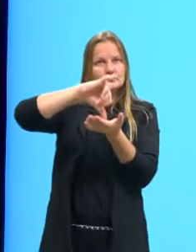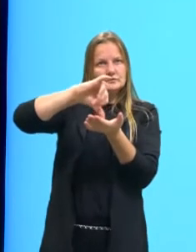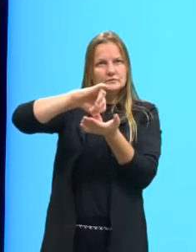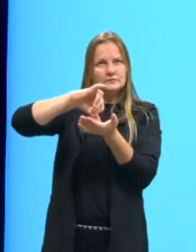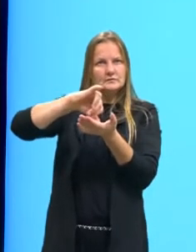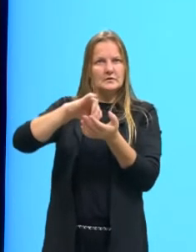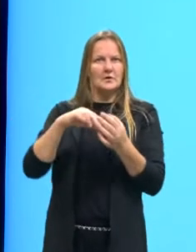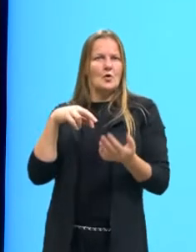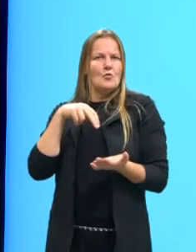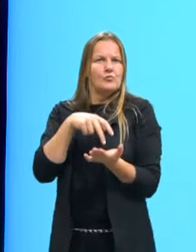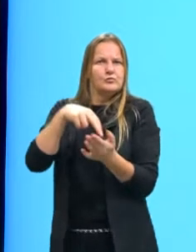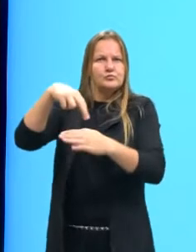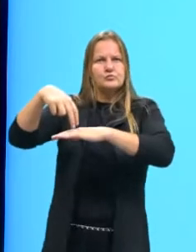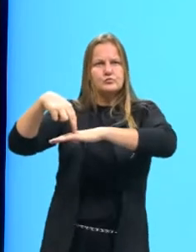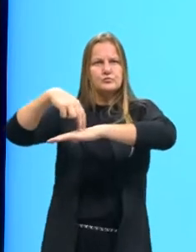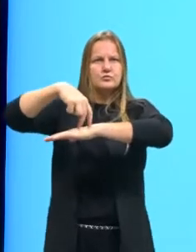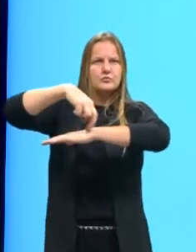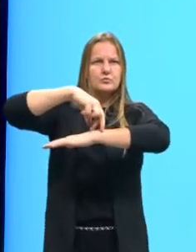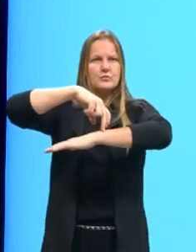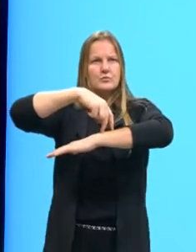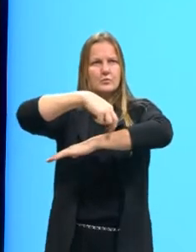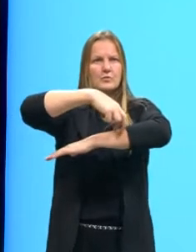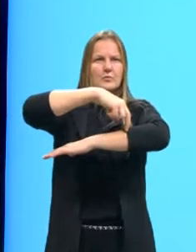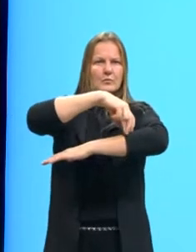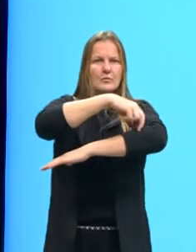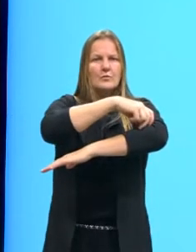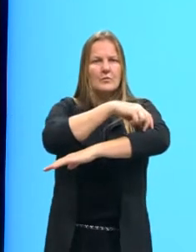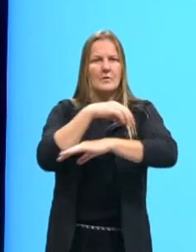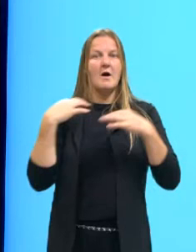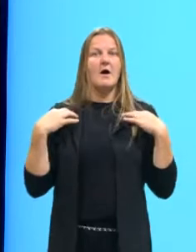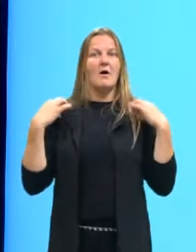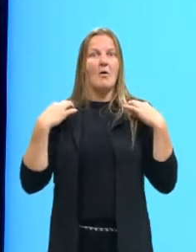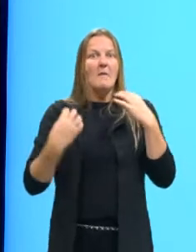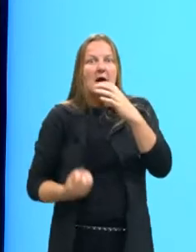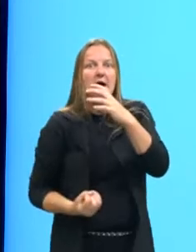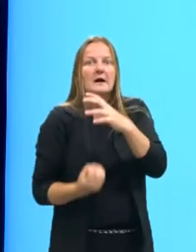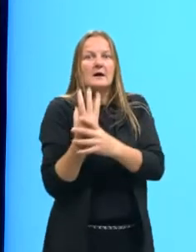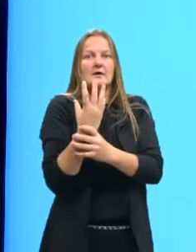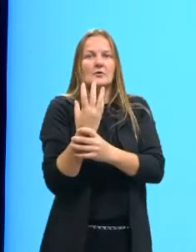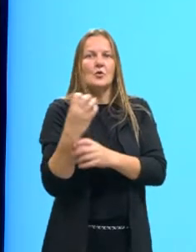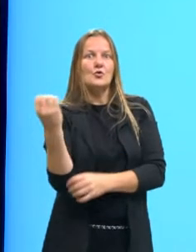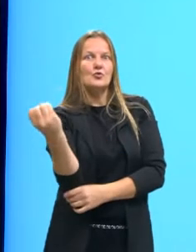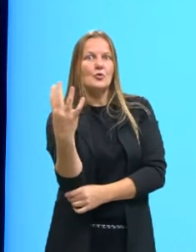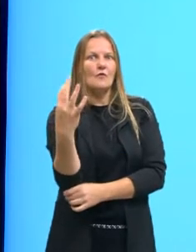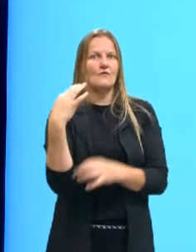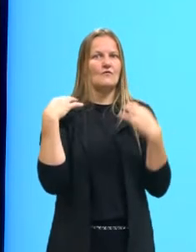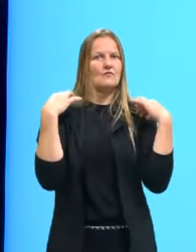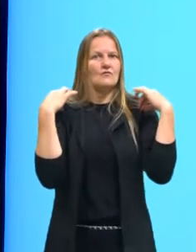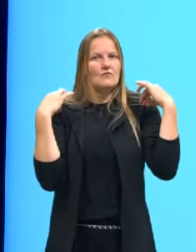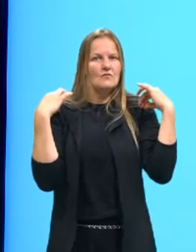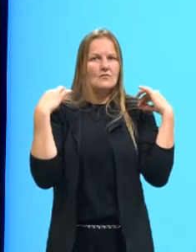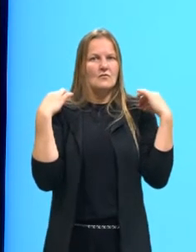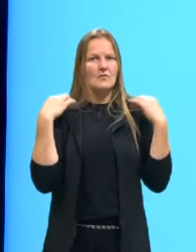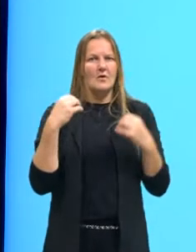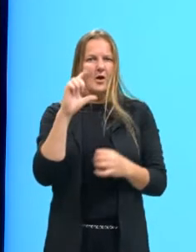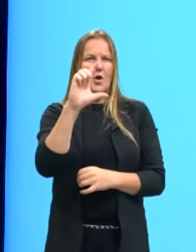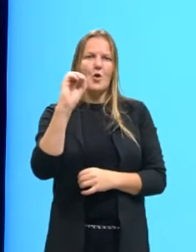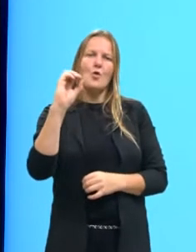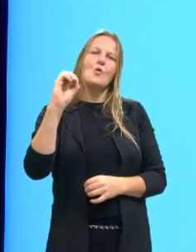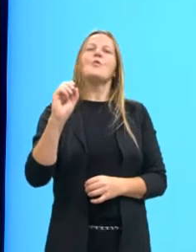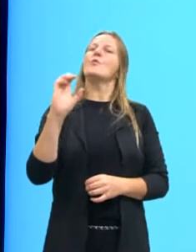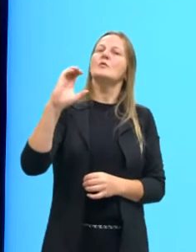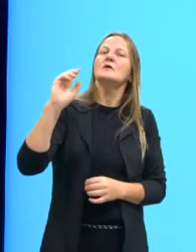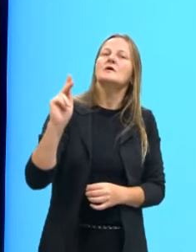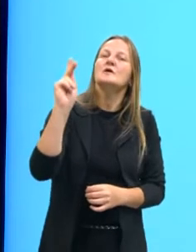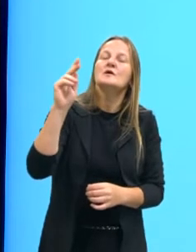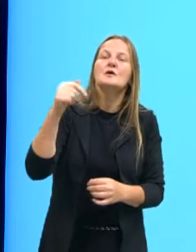desfilando com o seu traje, criado por ele, o New Look, que é um traje, uma proposta